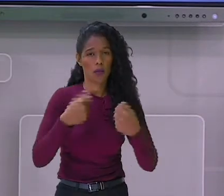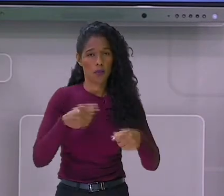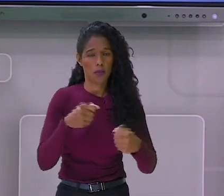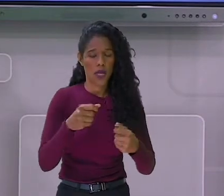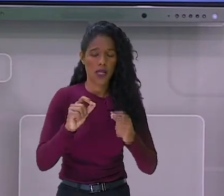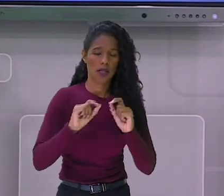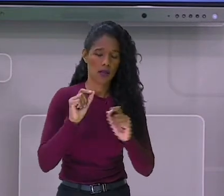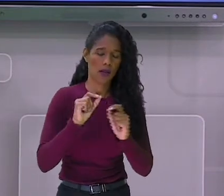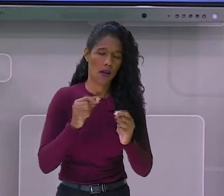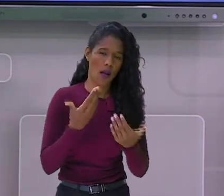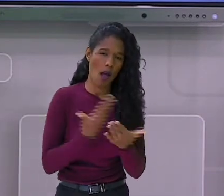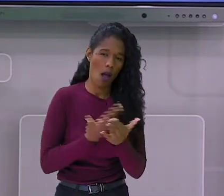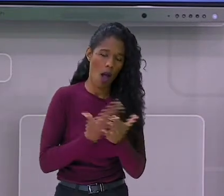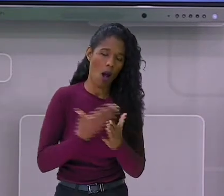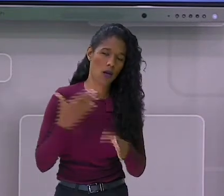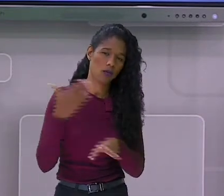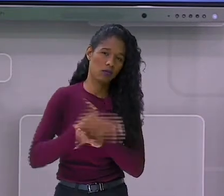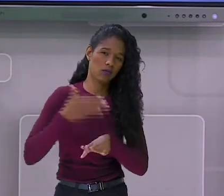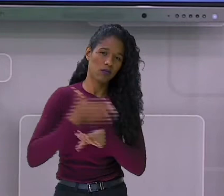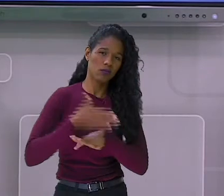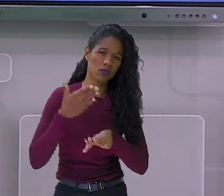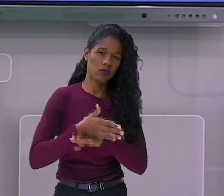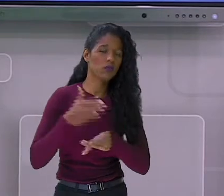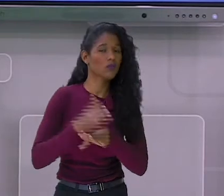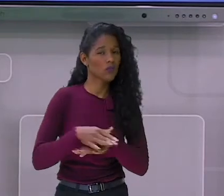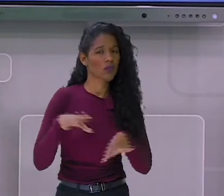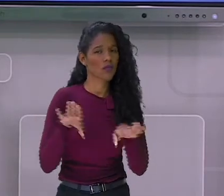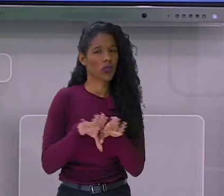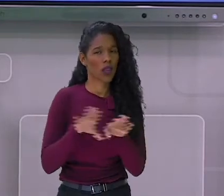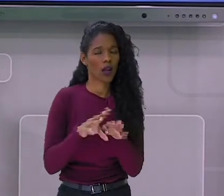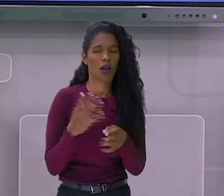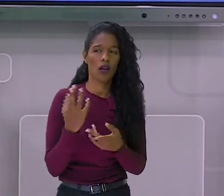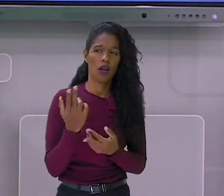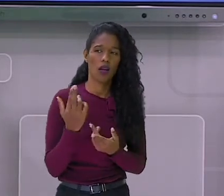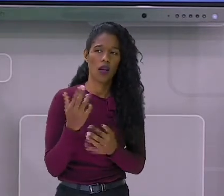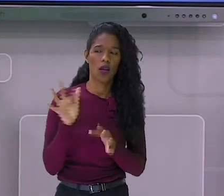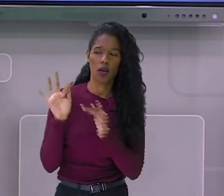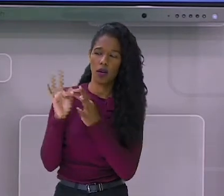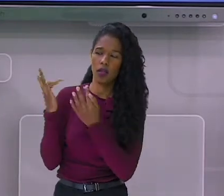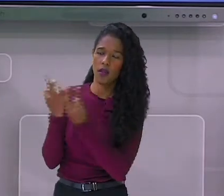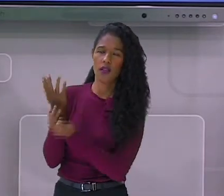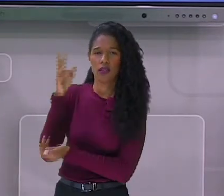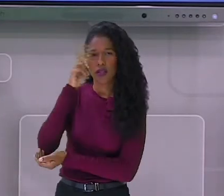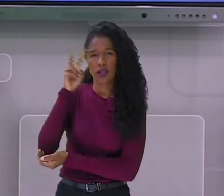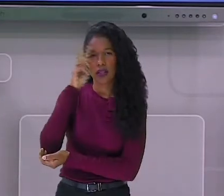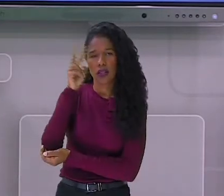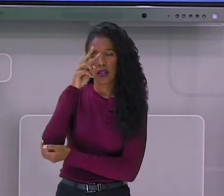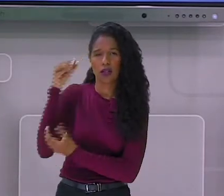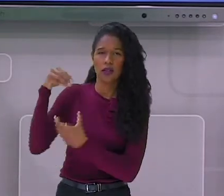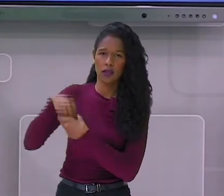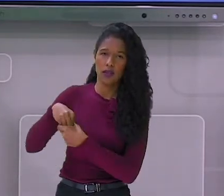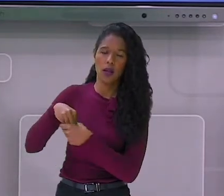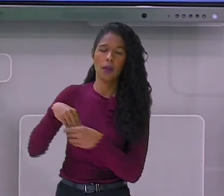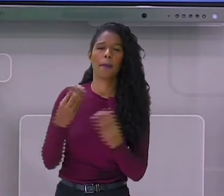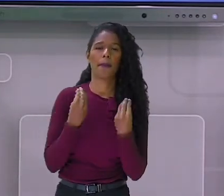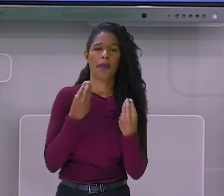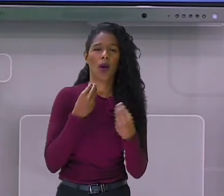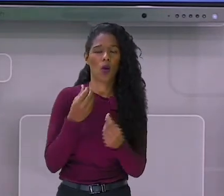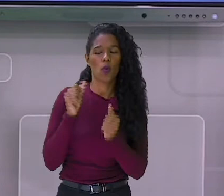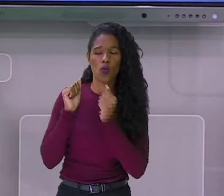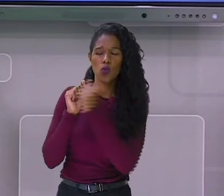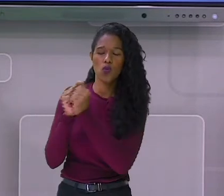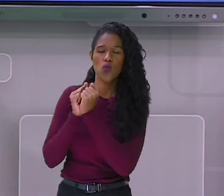assim como a família do vovô e da vovó, para poder juntos conseguir vencer. Não é assim?